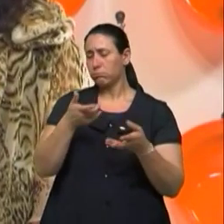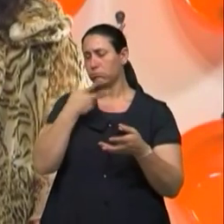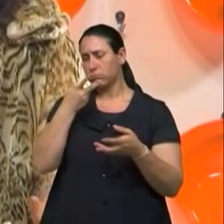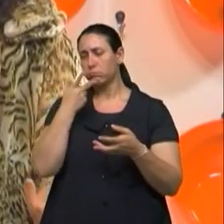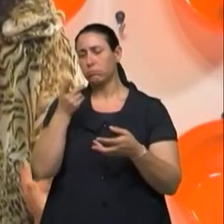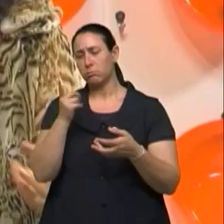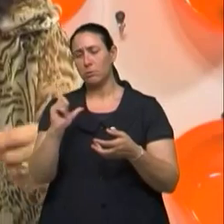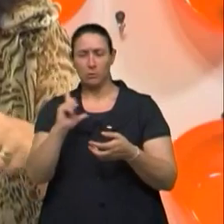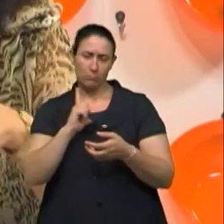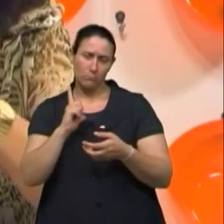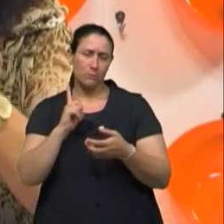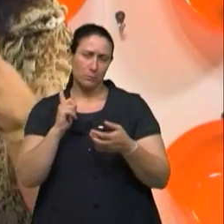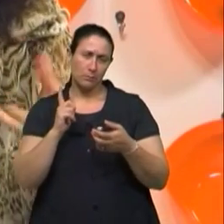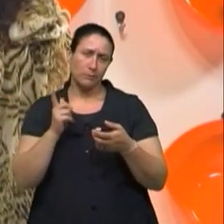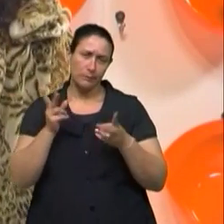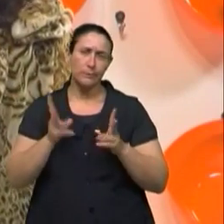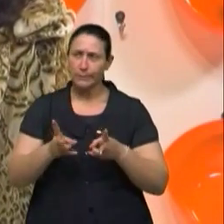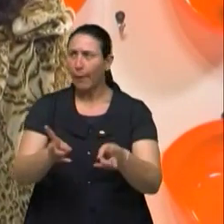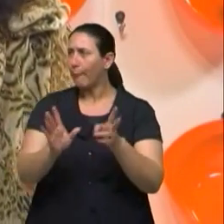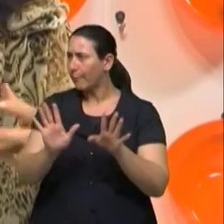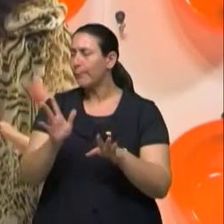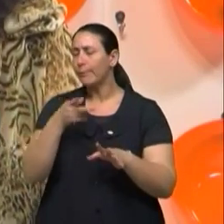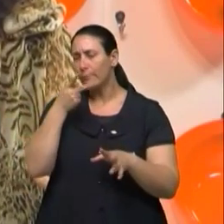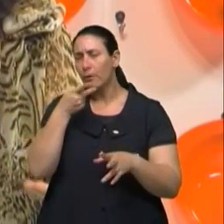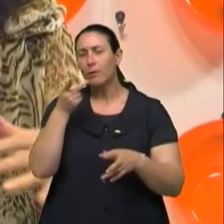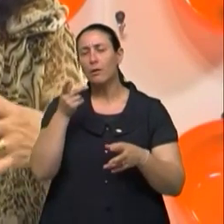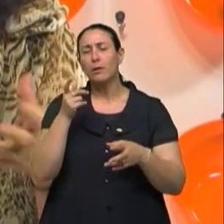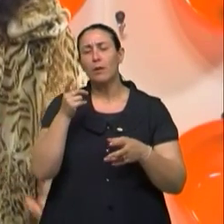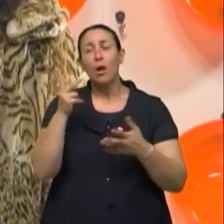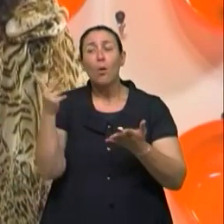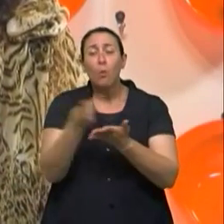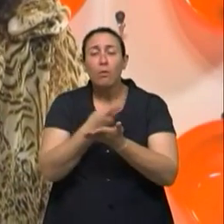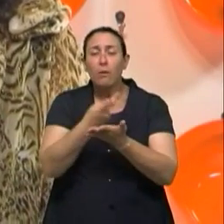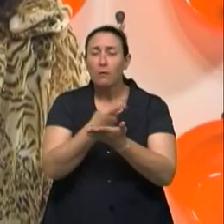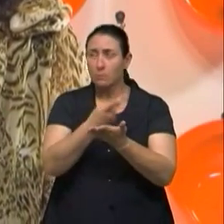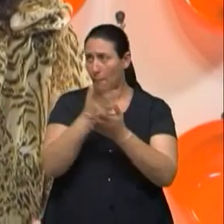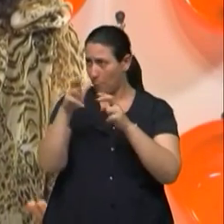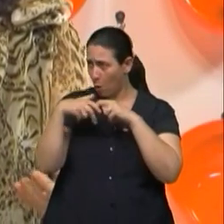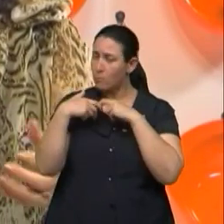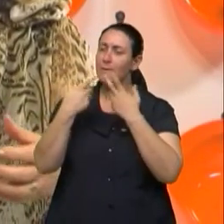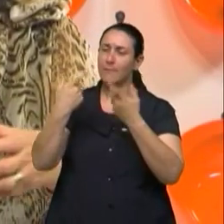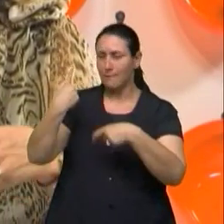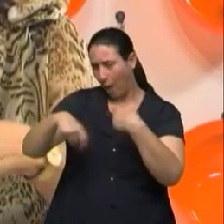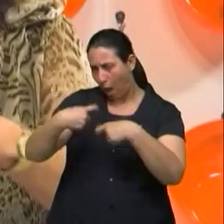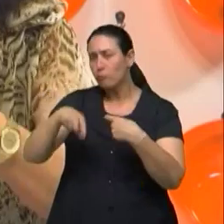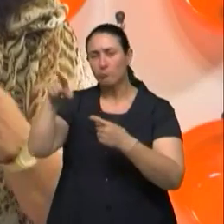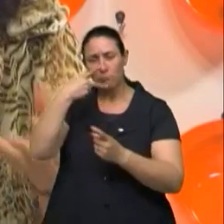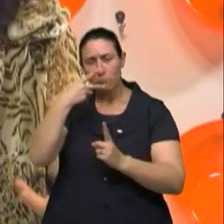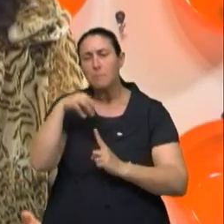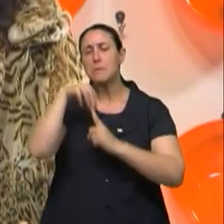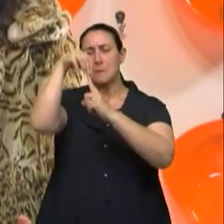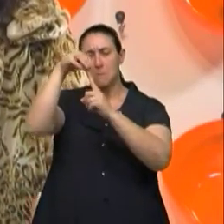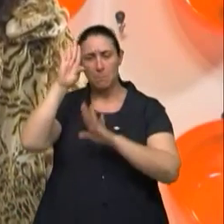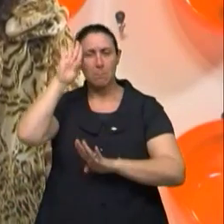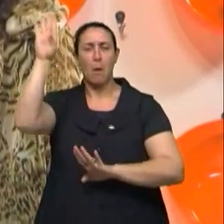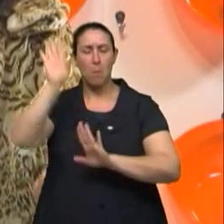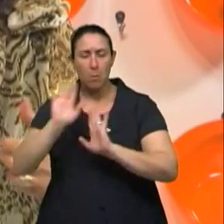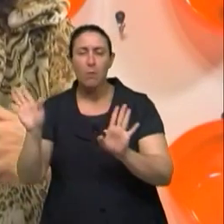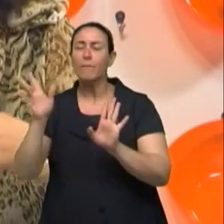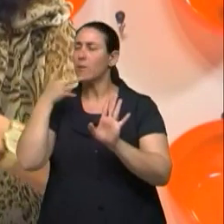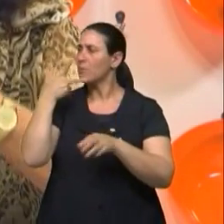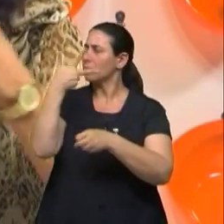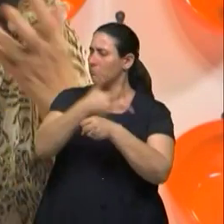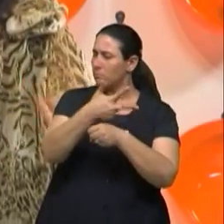que normalmente, ou a mais, aonde mais acontece é por relações sexuais, a questão dos idosos também já